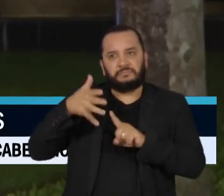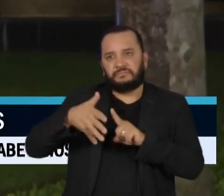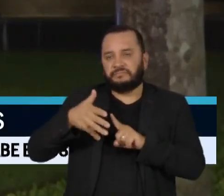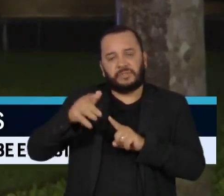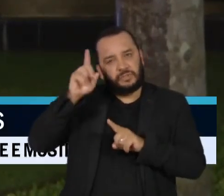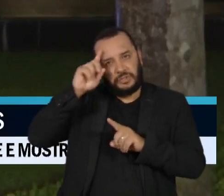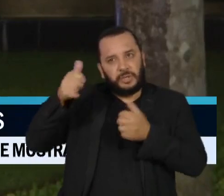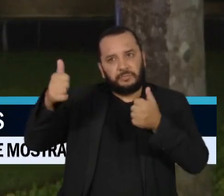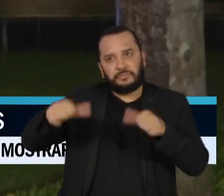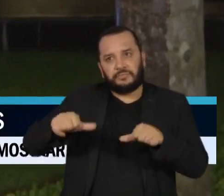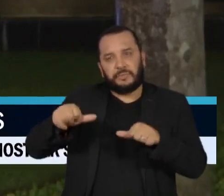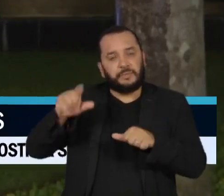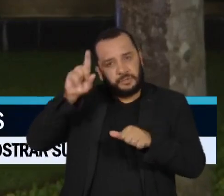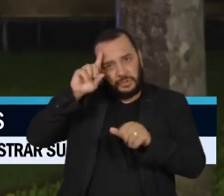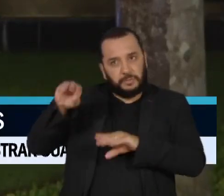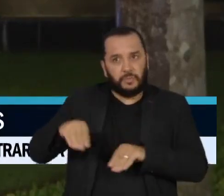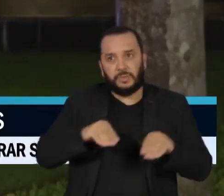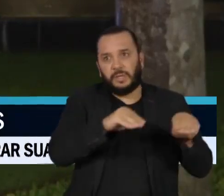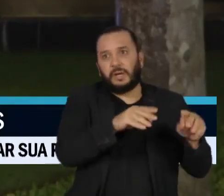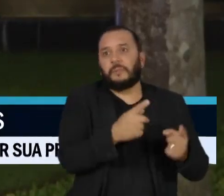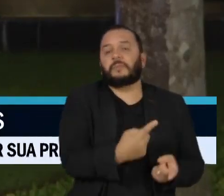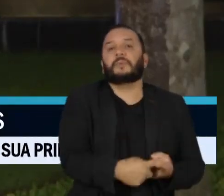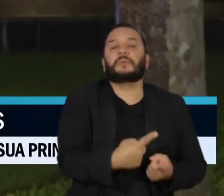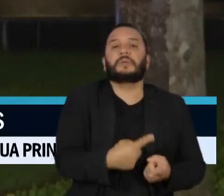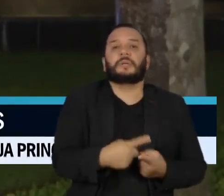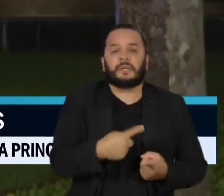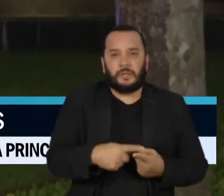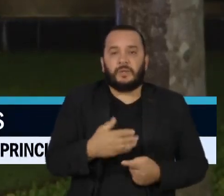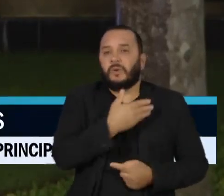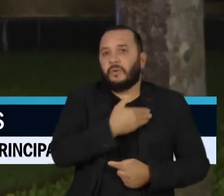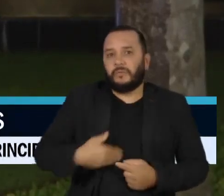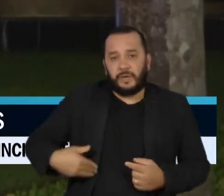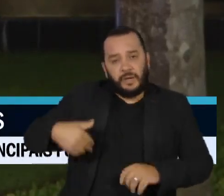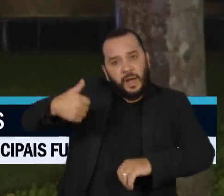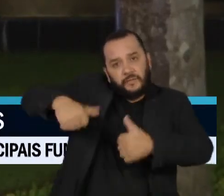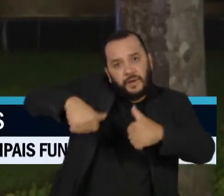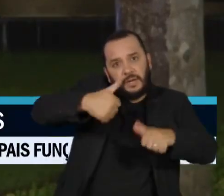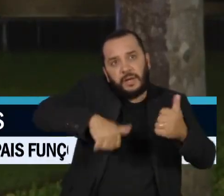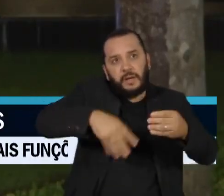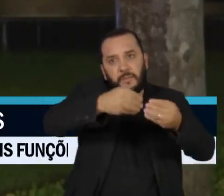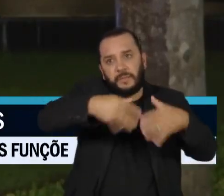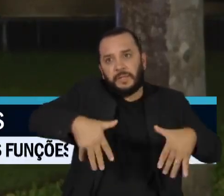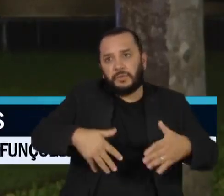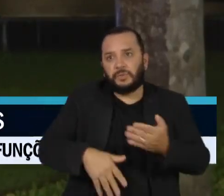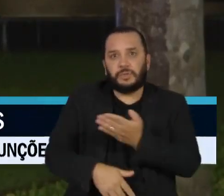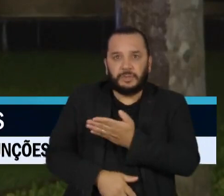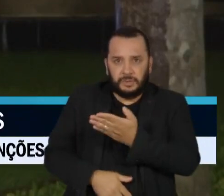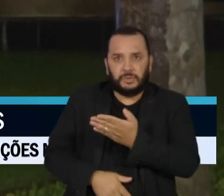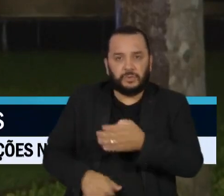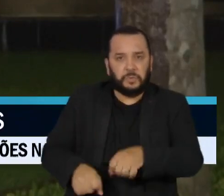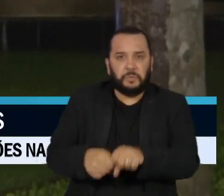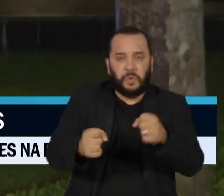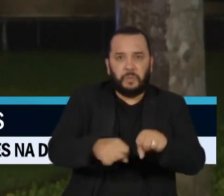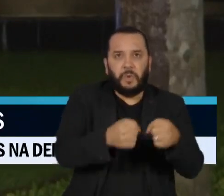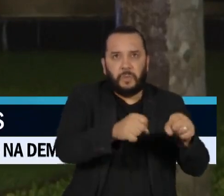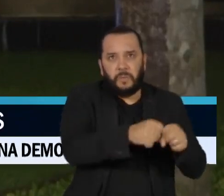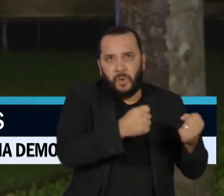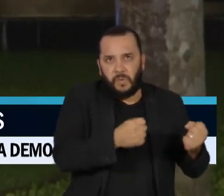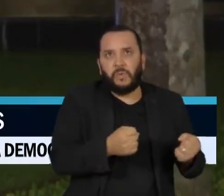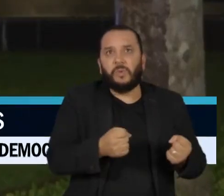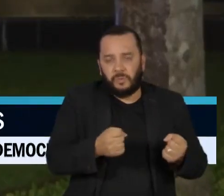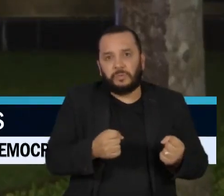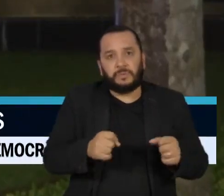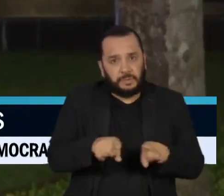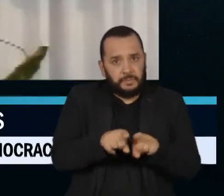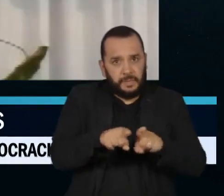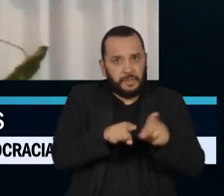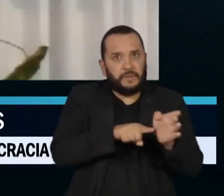adiado em meio à necessidade imediata de o governo avaliar os prejuízos provocados pela invasão e avançar nas